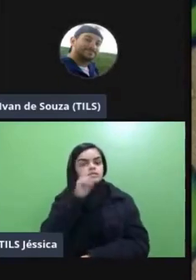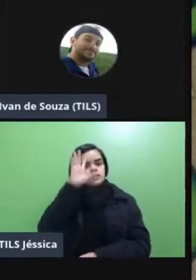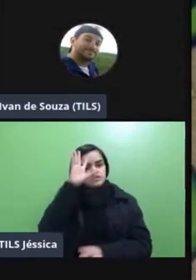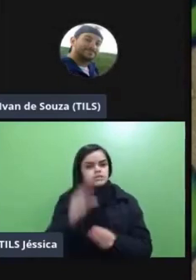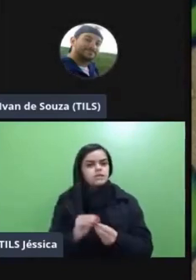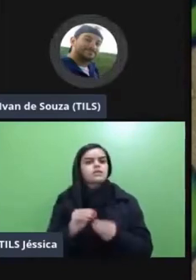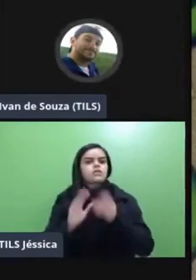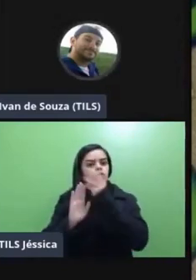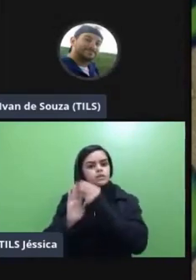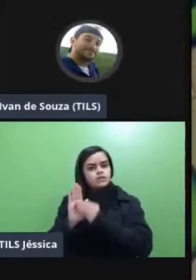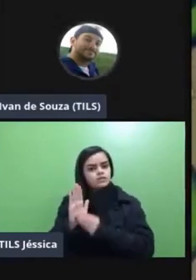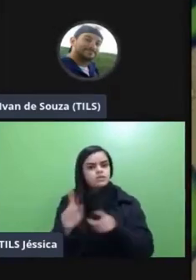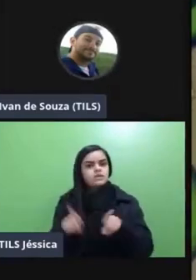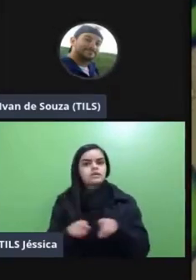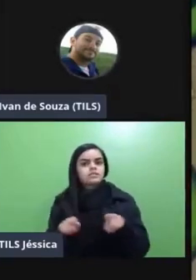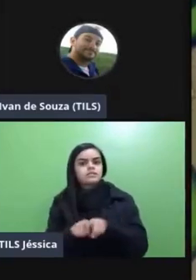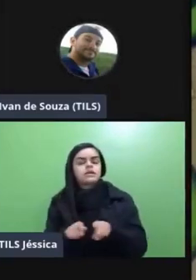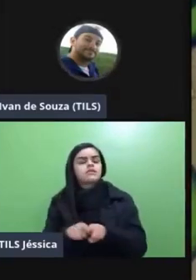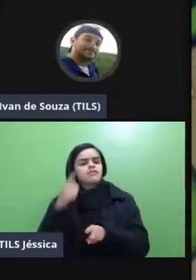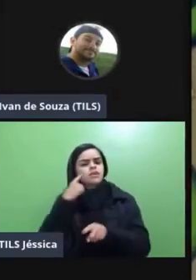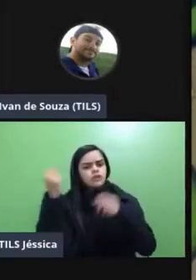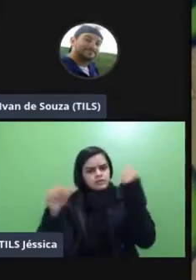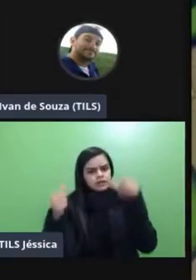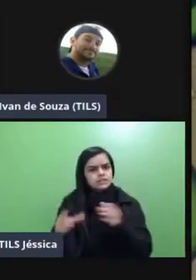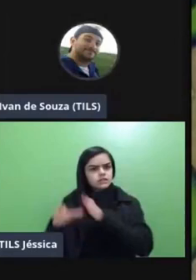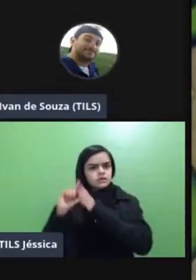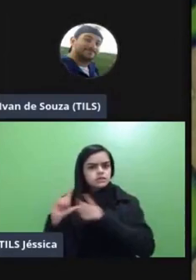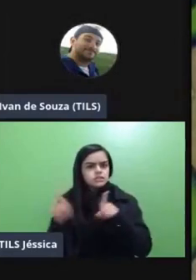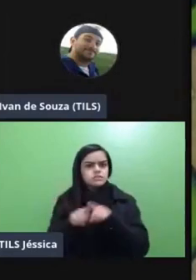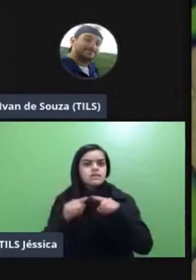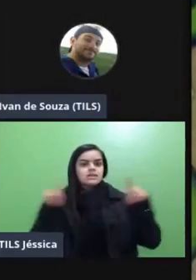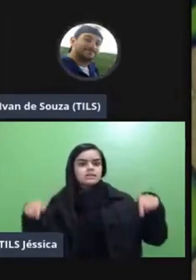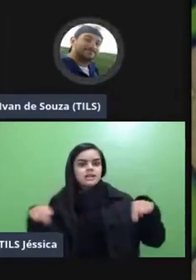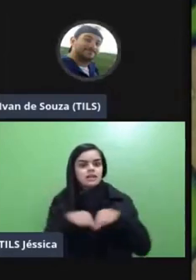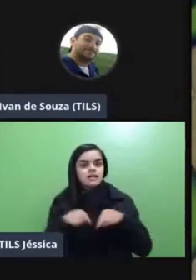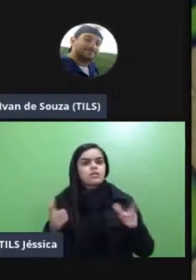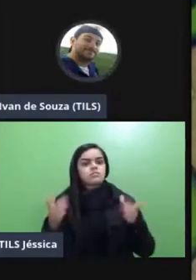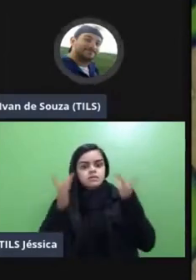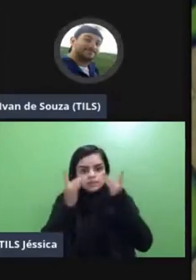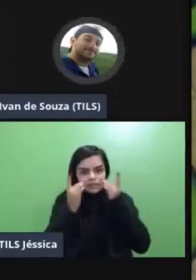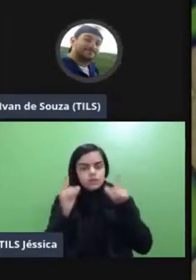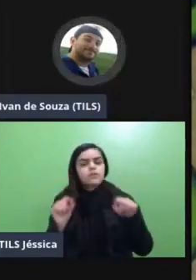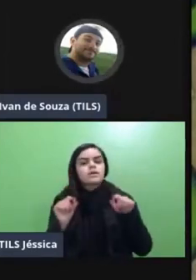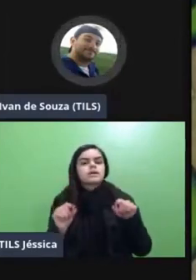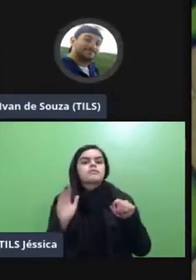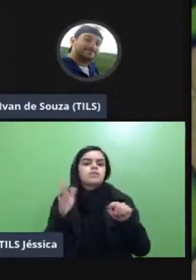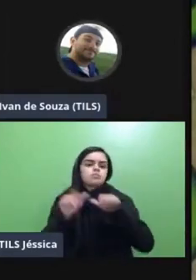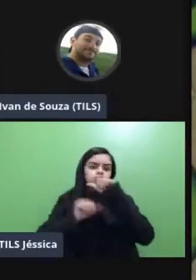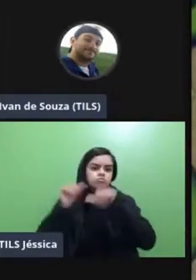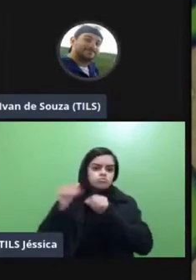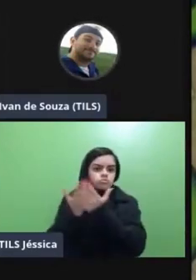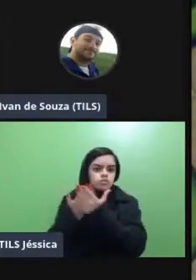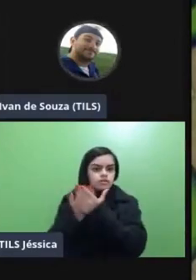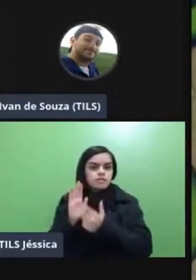conteúdo e com base nessa nessa avaliação que aconteceu antes da minha sala de aula é presencial eu vou remodelar minha aula e vou